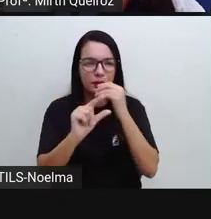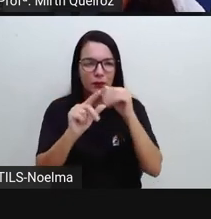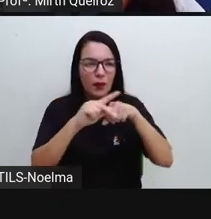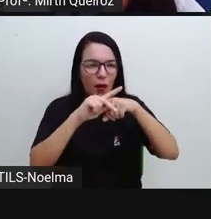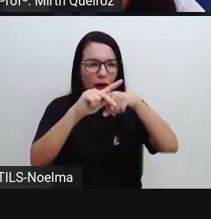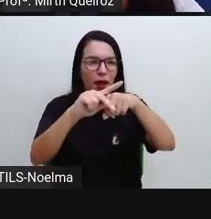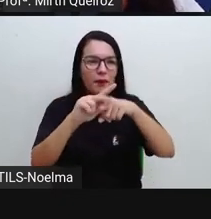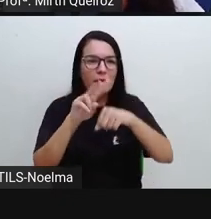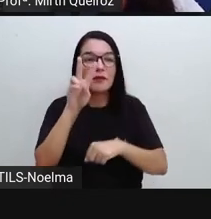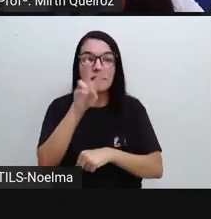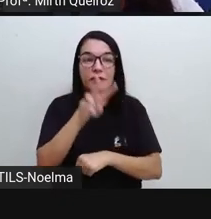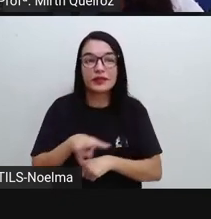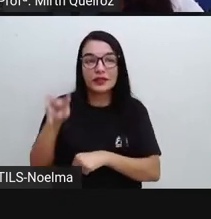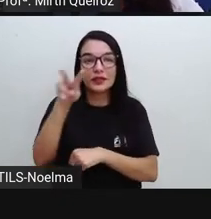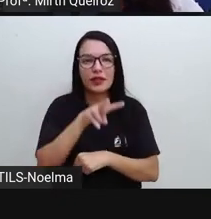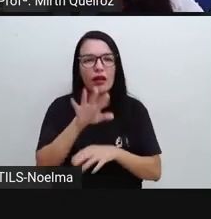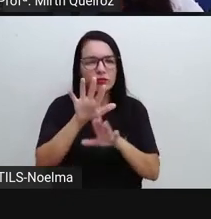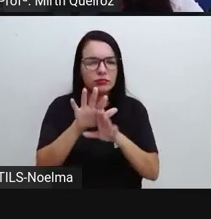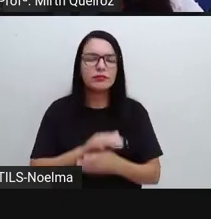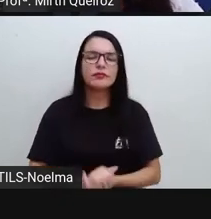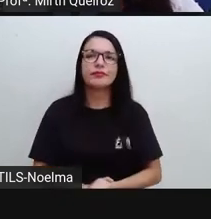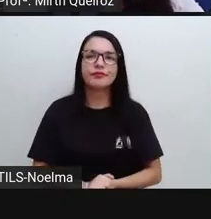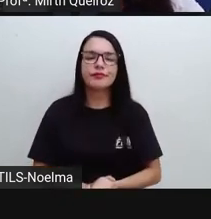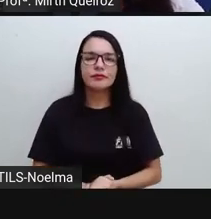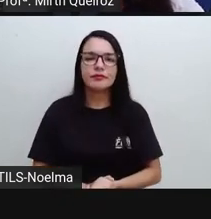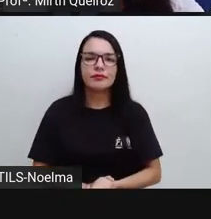A vida está incontinente.